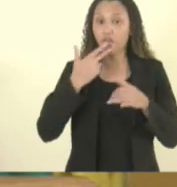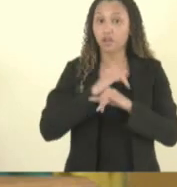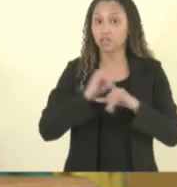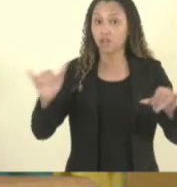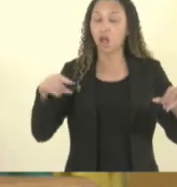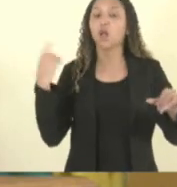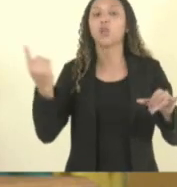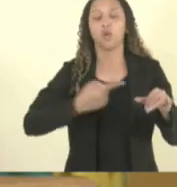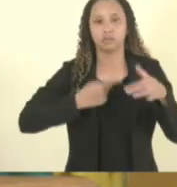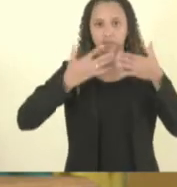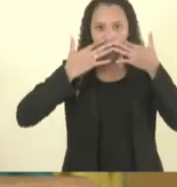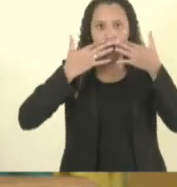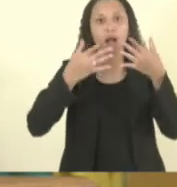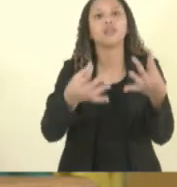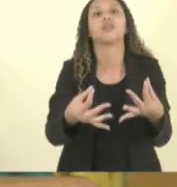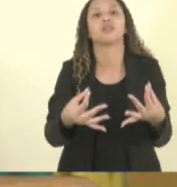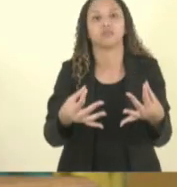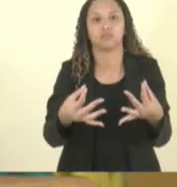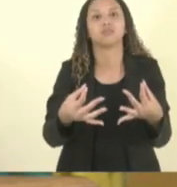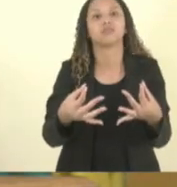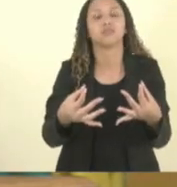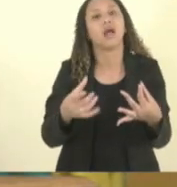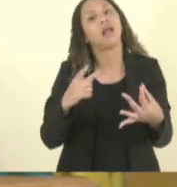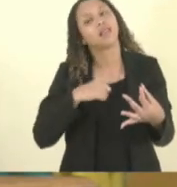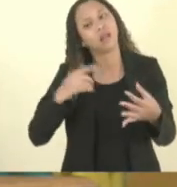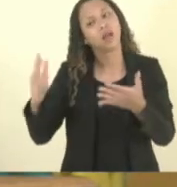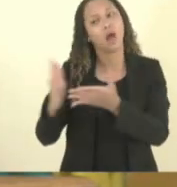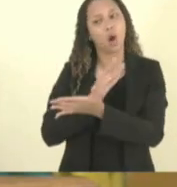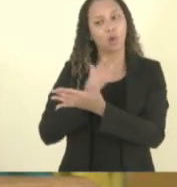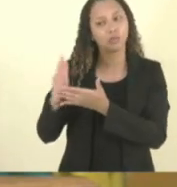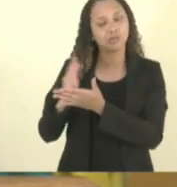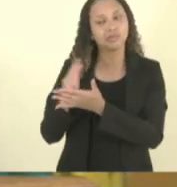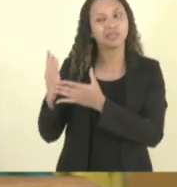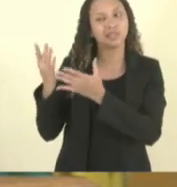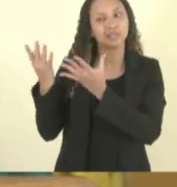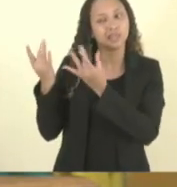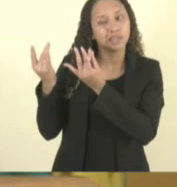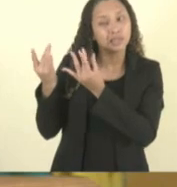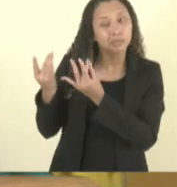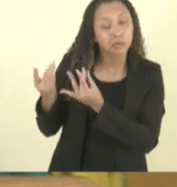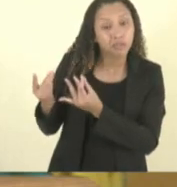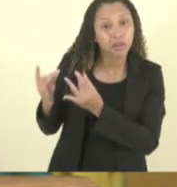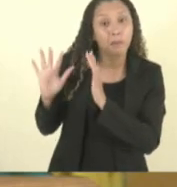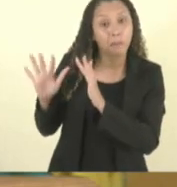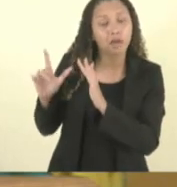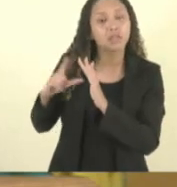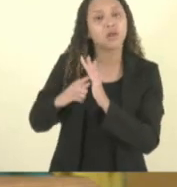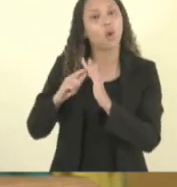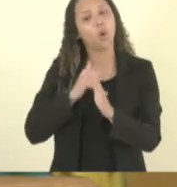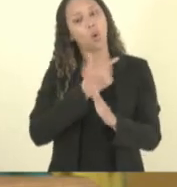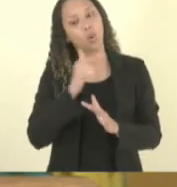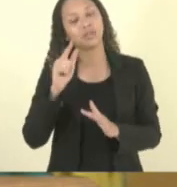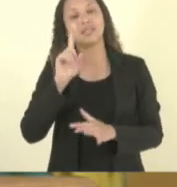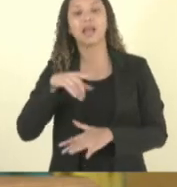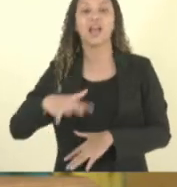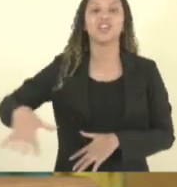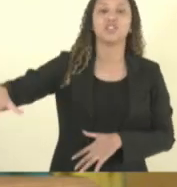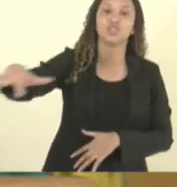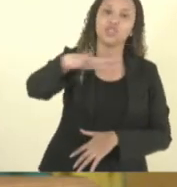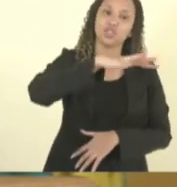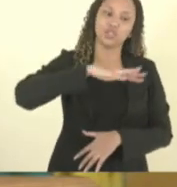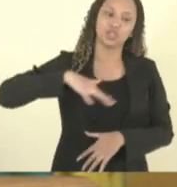atentos tem questões pontuais mas tem questões que são gerais